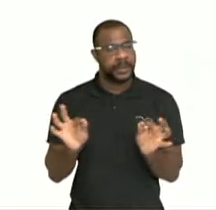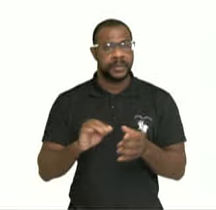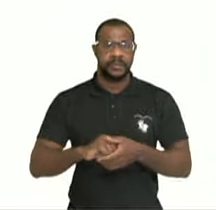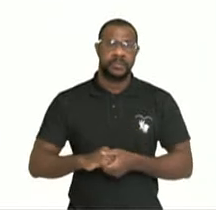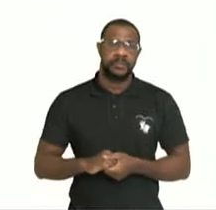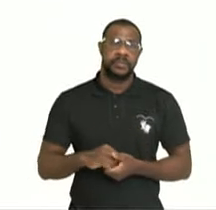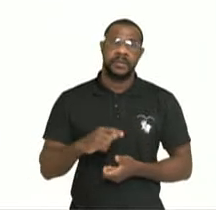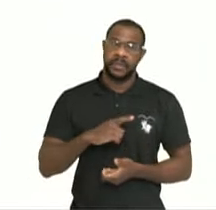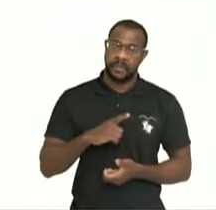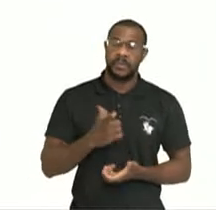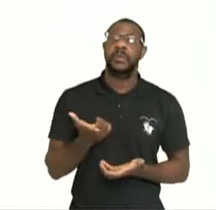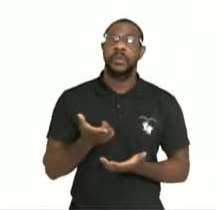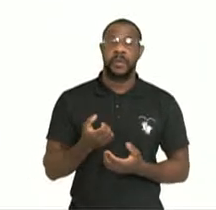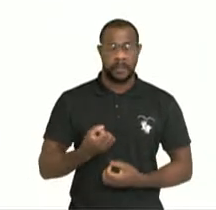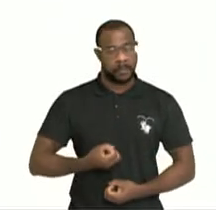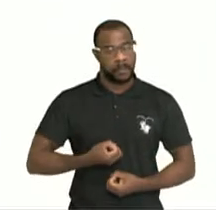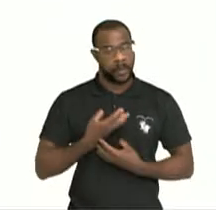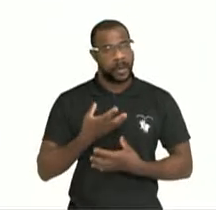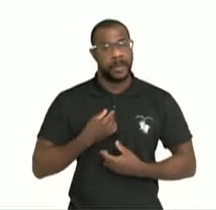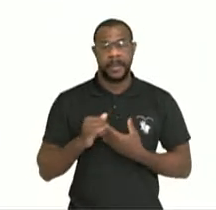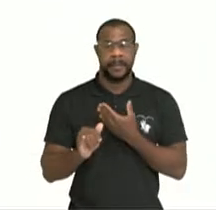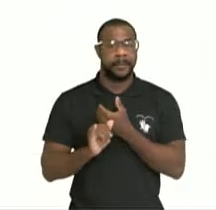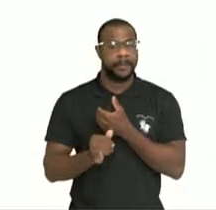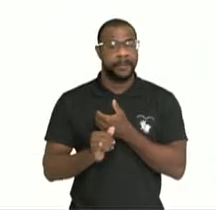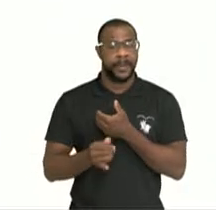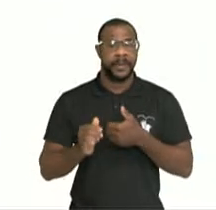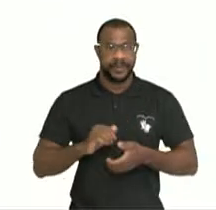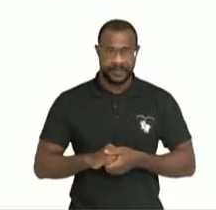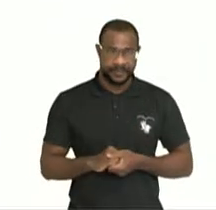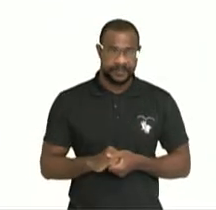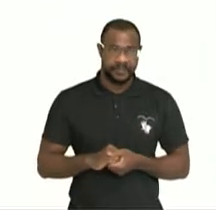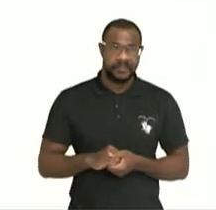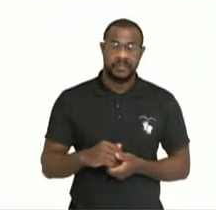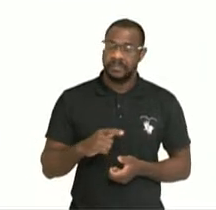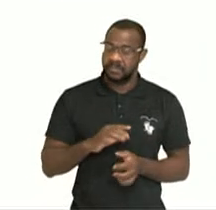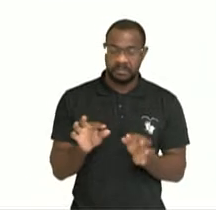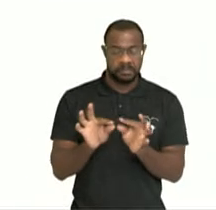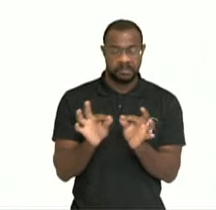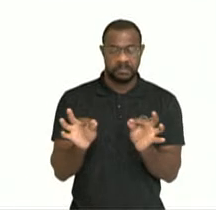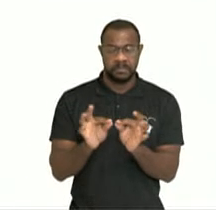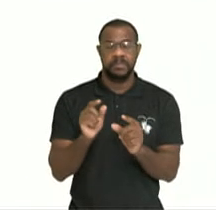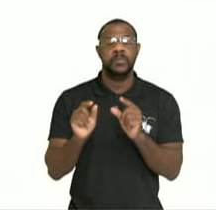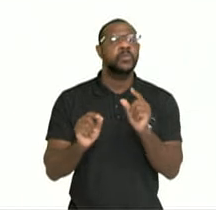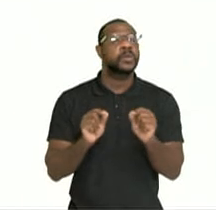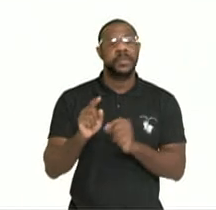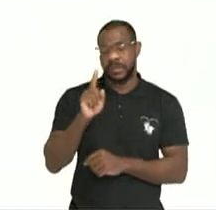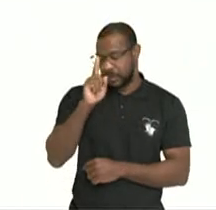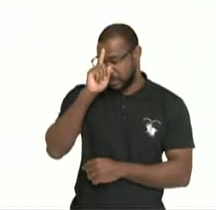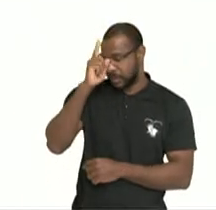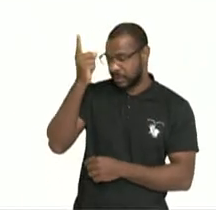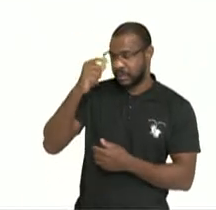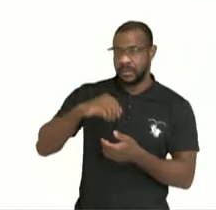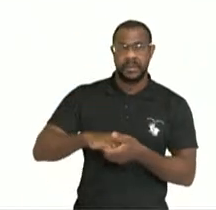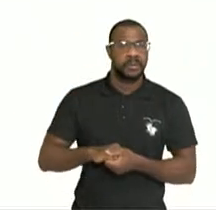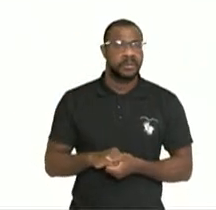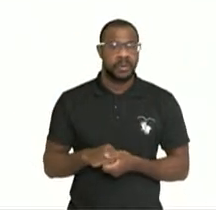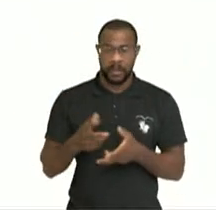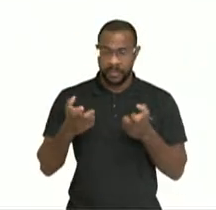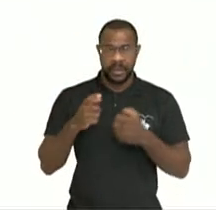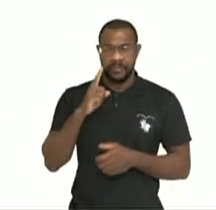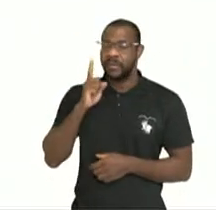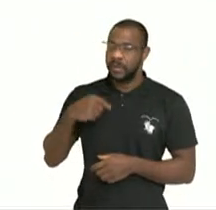gente, um poema em prosa. Harmonizando-se o quê? Com a simplicidade das ideias. Observe aqui, Sou um guardador de